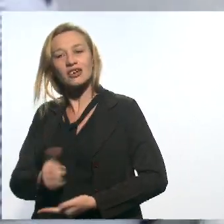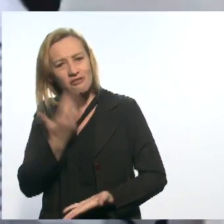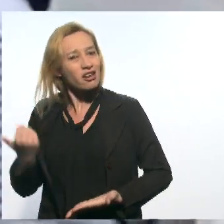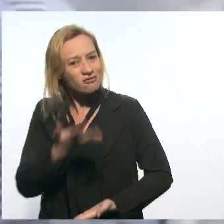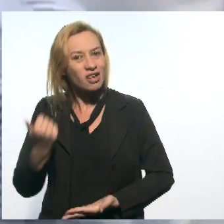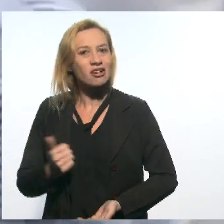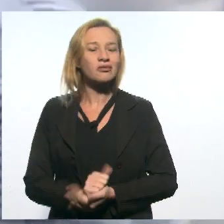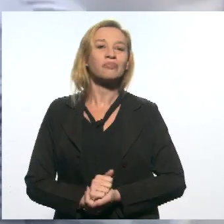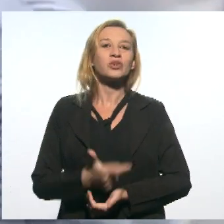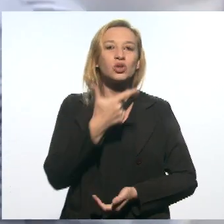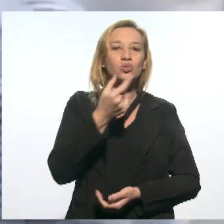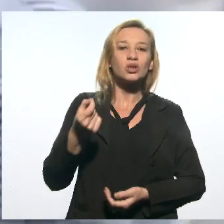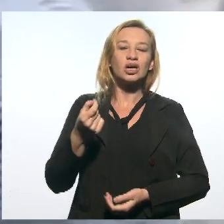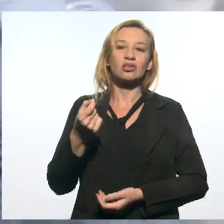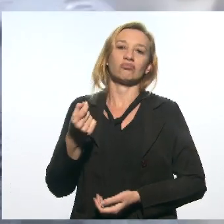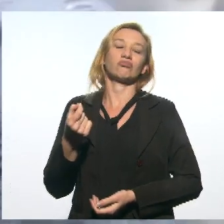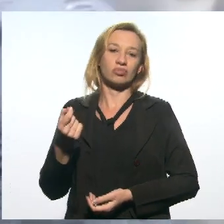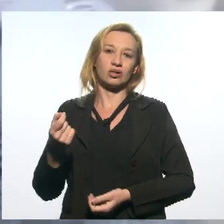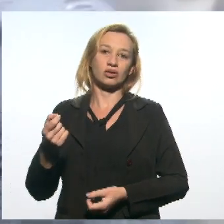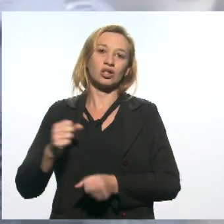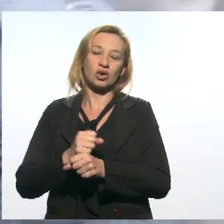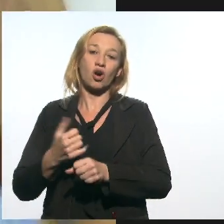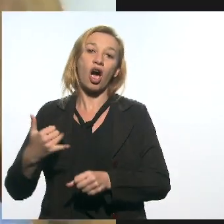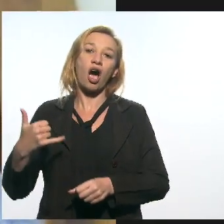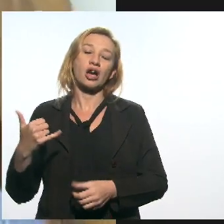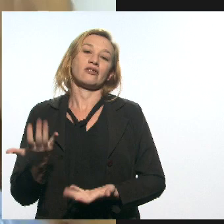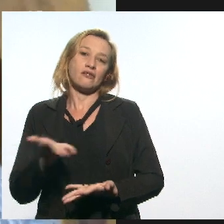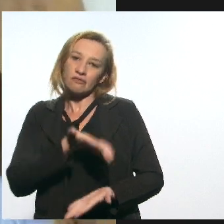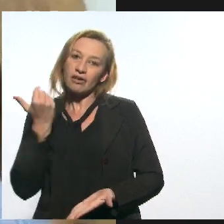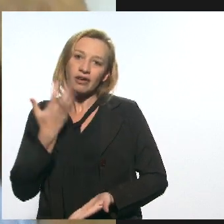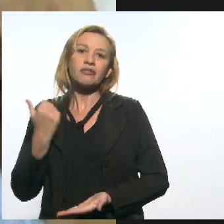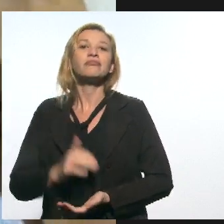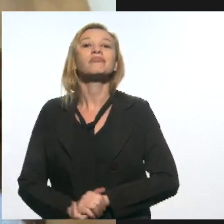dia há 211 anos. Vitória sobre a morte.